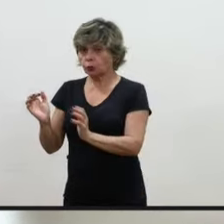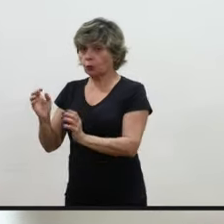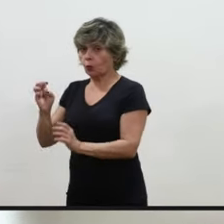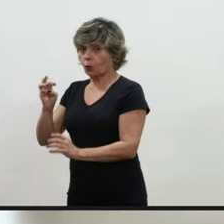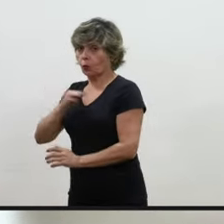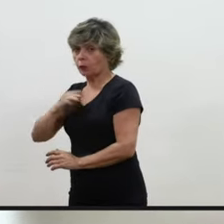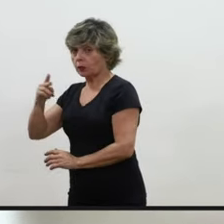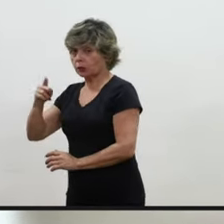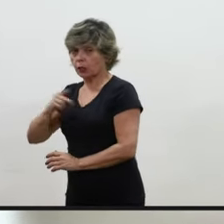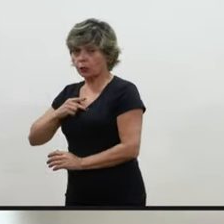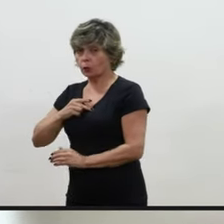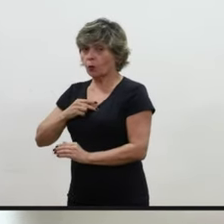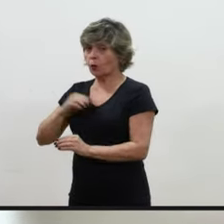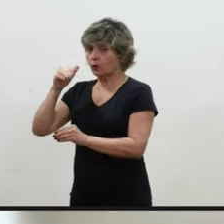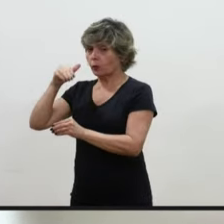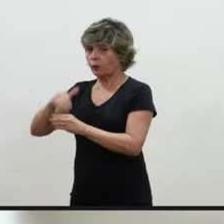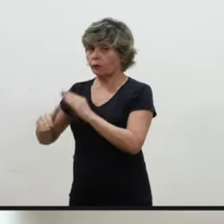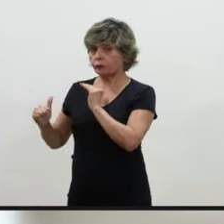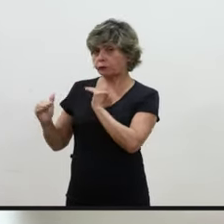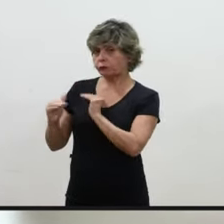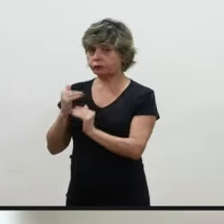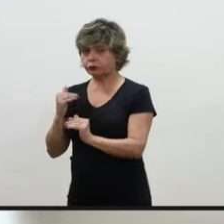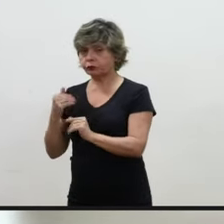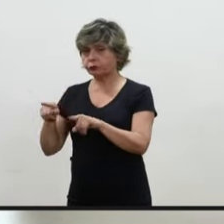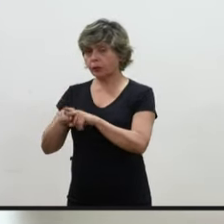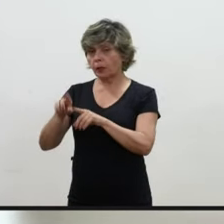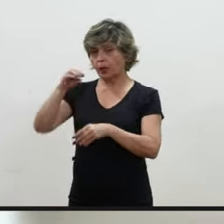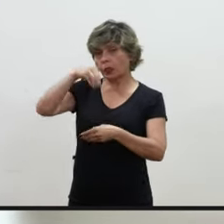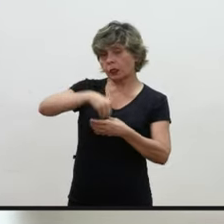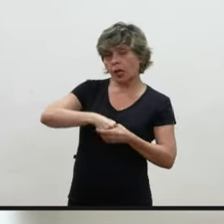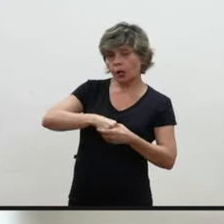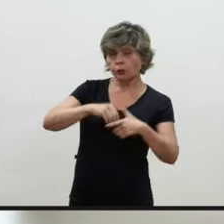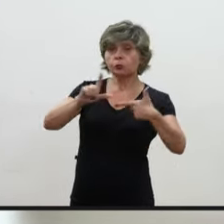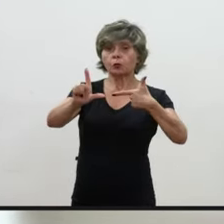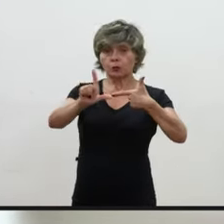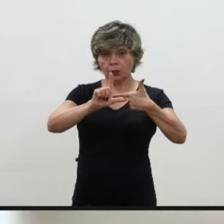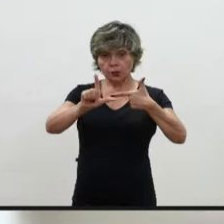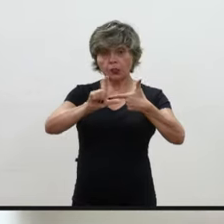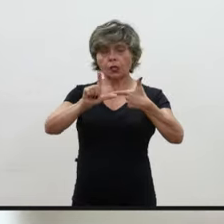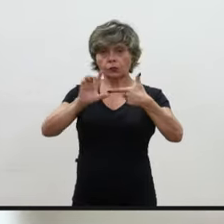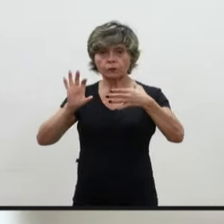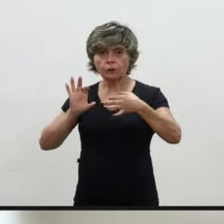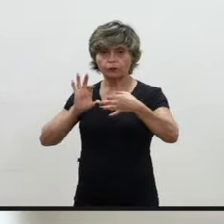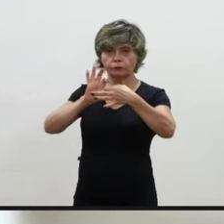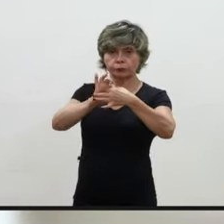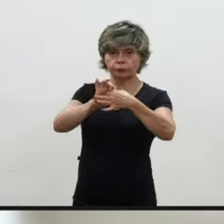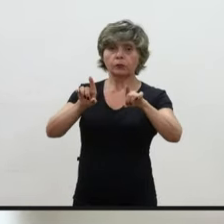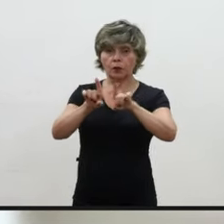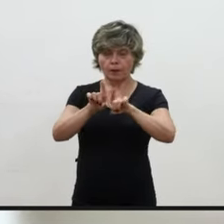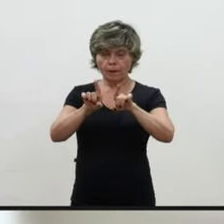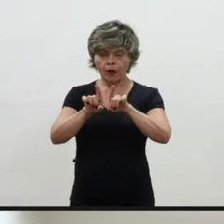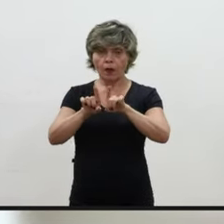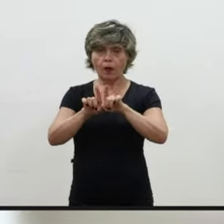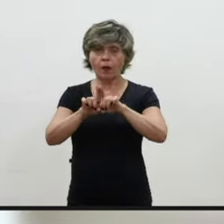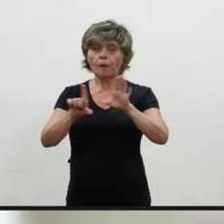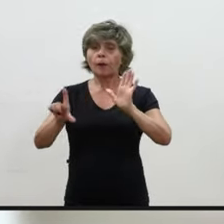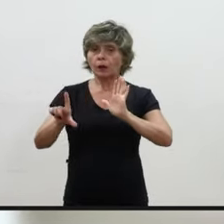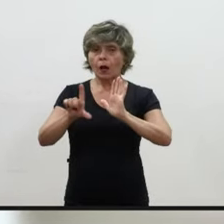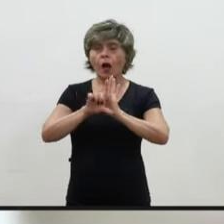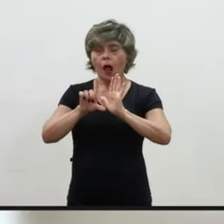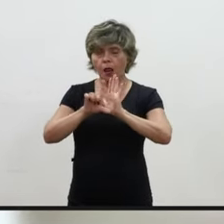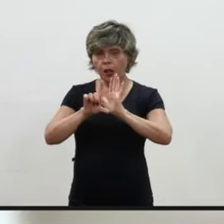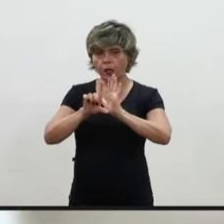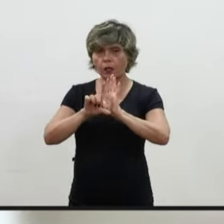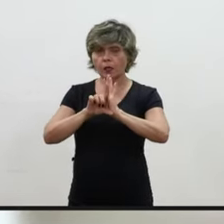aplica também ao Poder Legislativo. Então, aqui, nós estamos acompanhando a área técnica e que essa lei só se